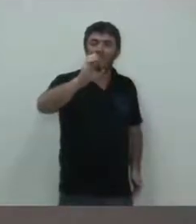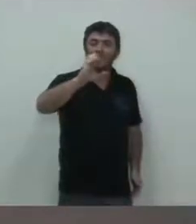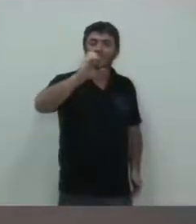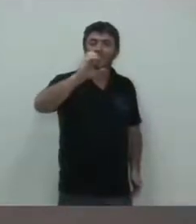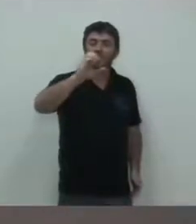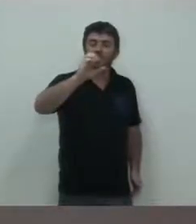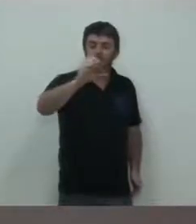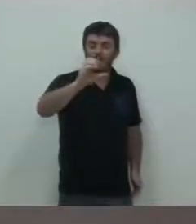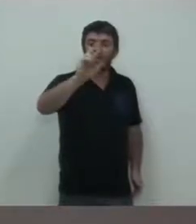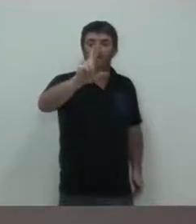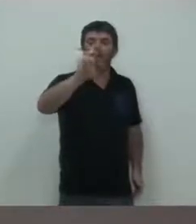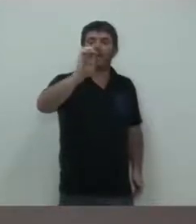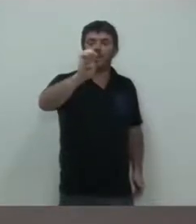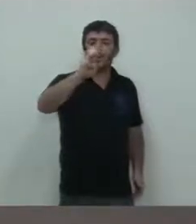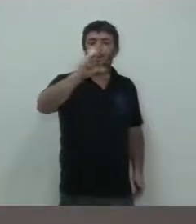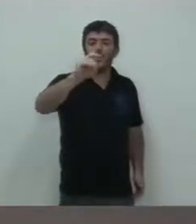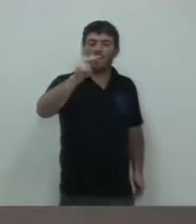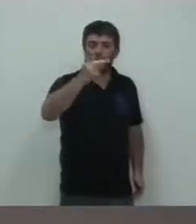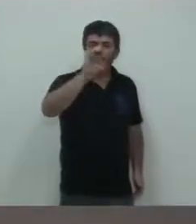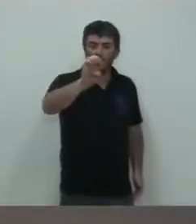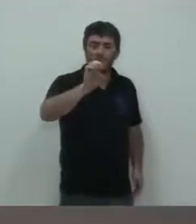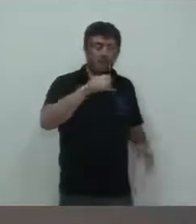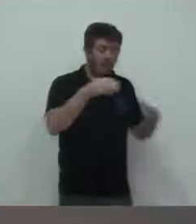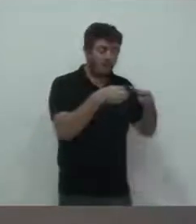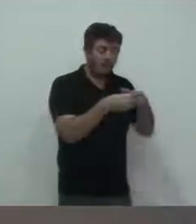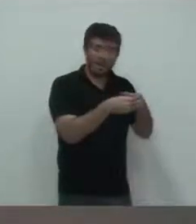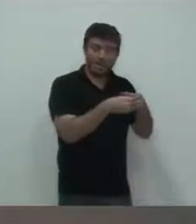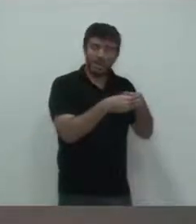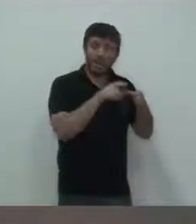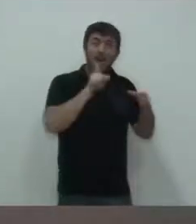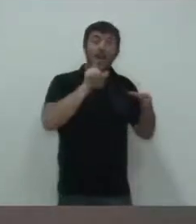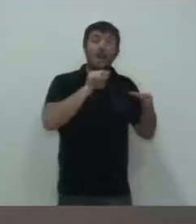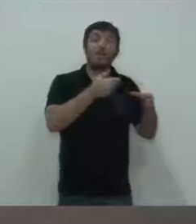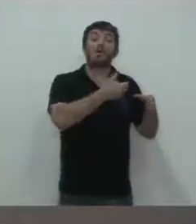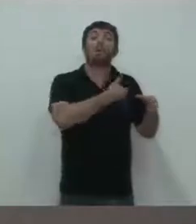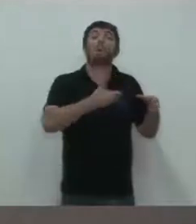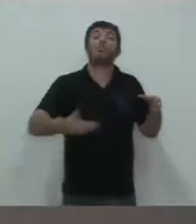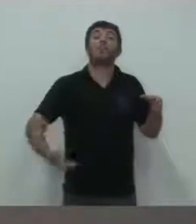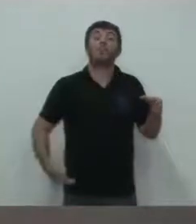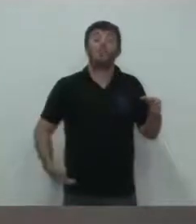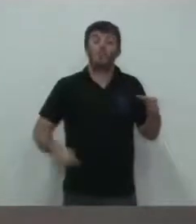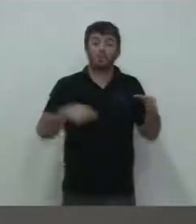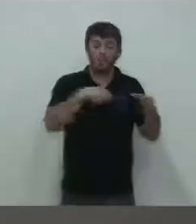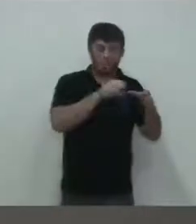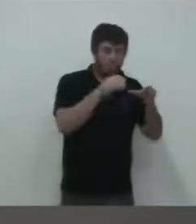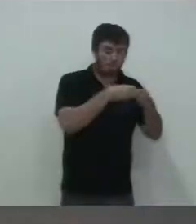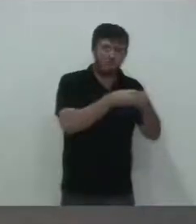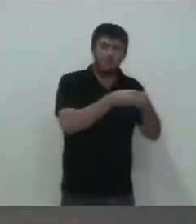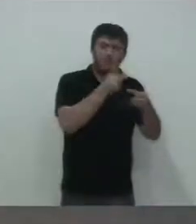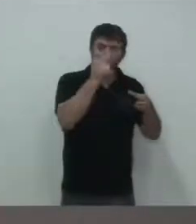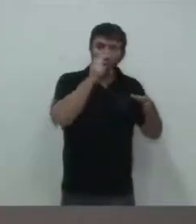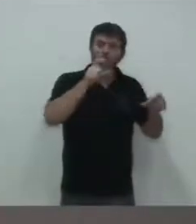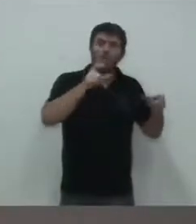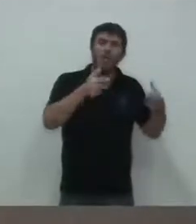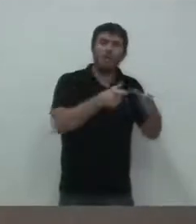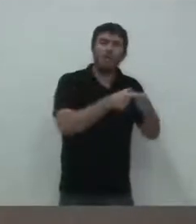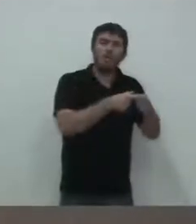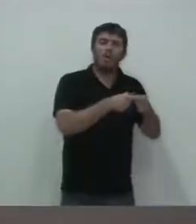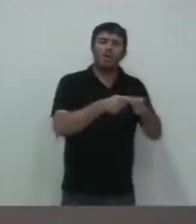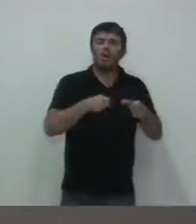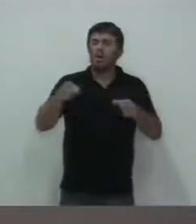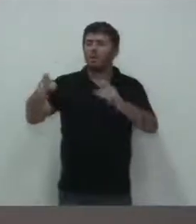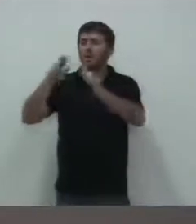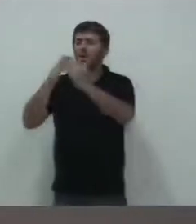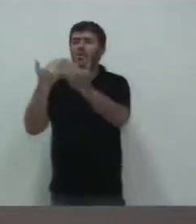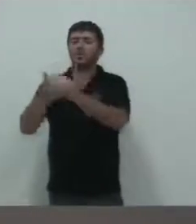para escolas particulares. Eu fiz o documento mostrando tudo detalhado